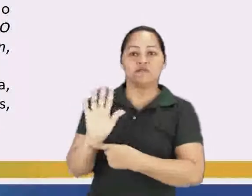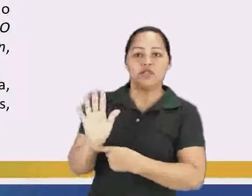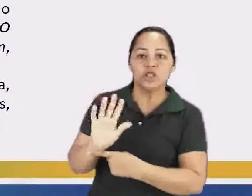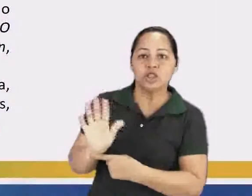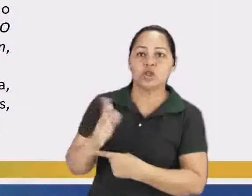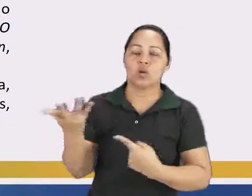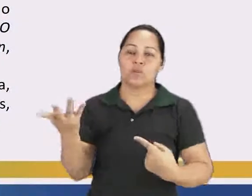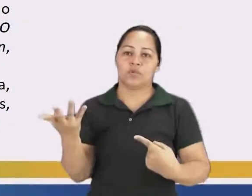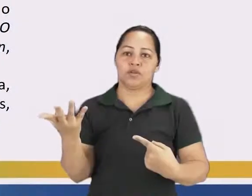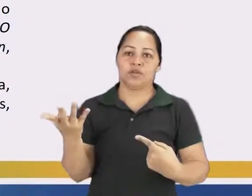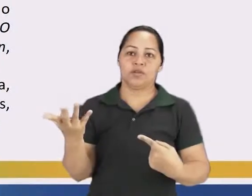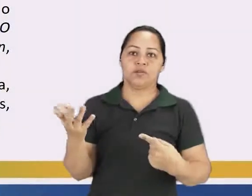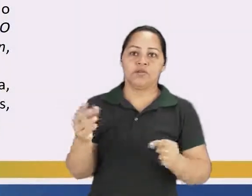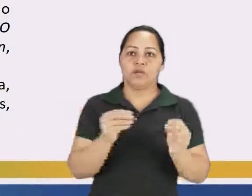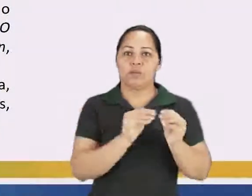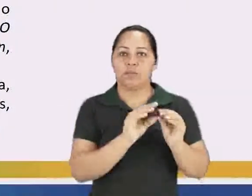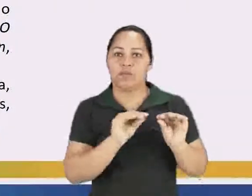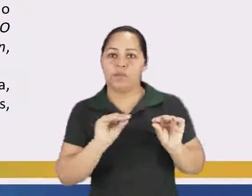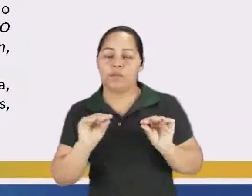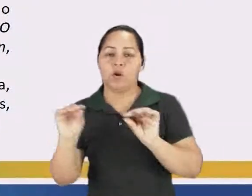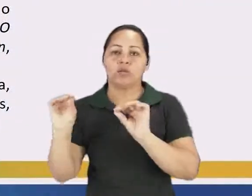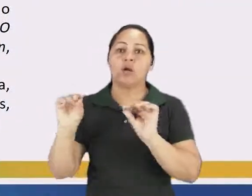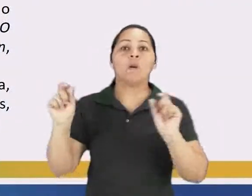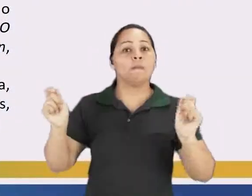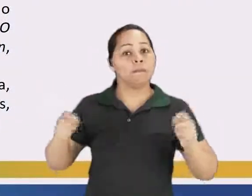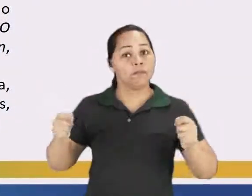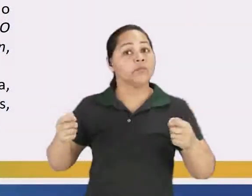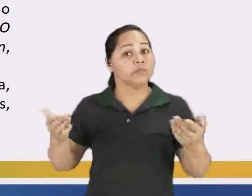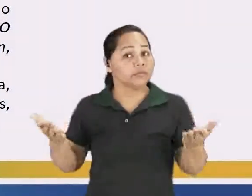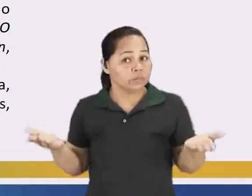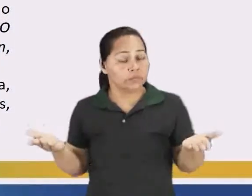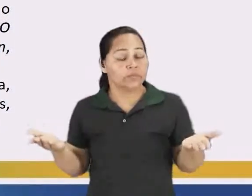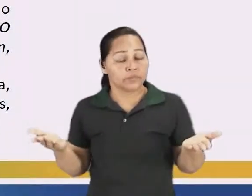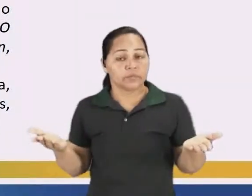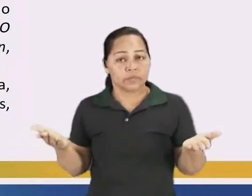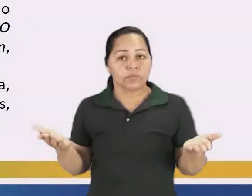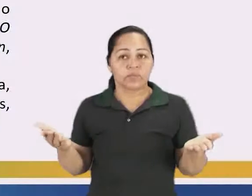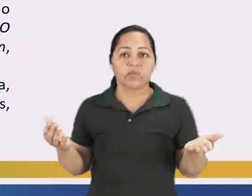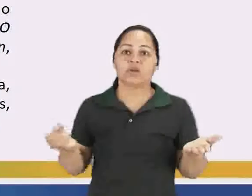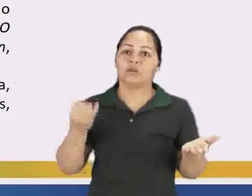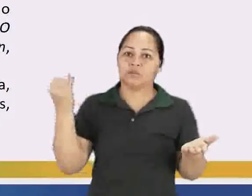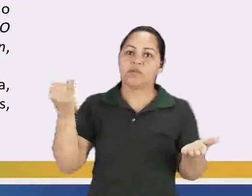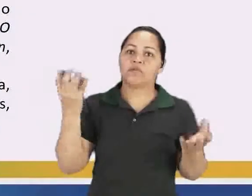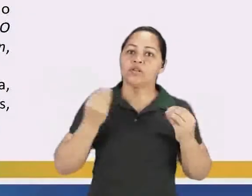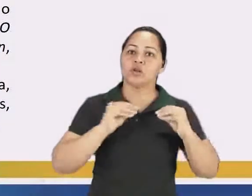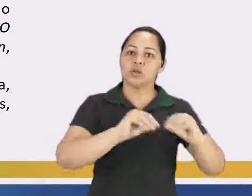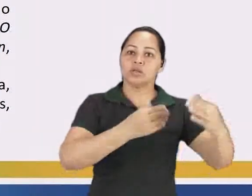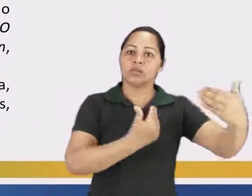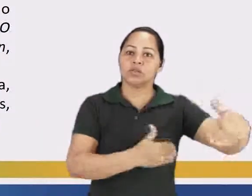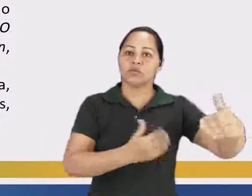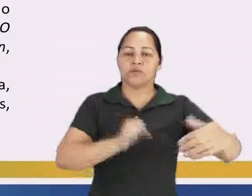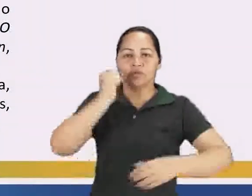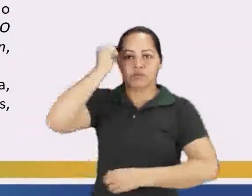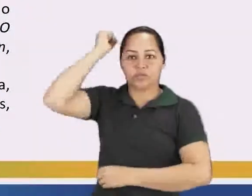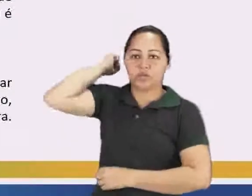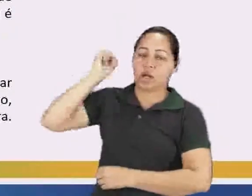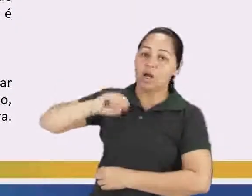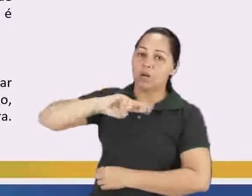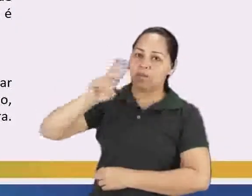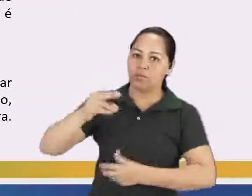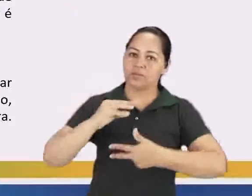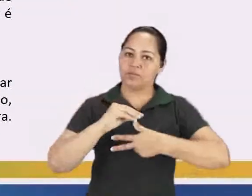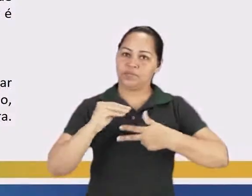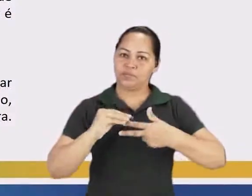a essas obras para trabalharmos ótimas questões de vestibulares, não mesmo? Então,